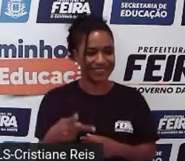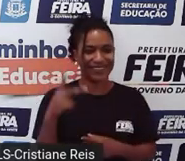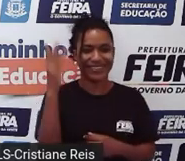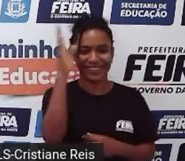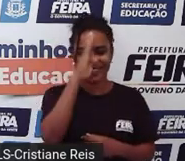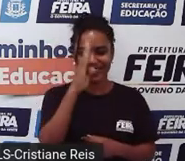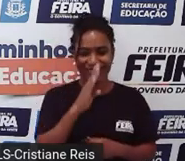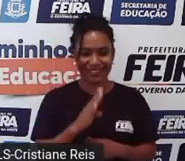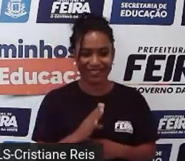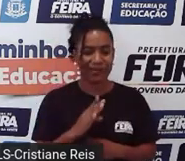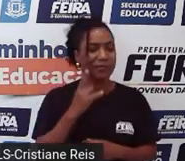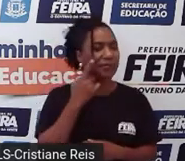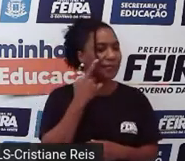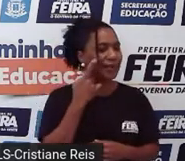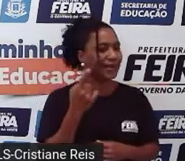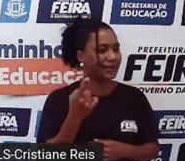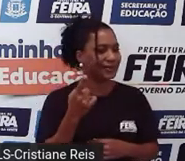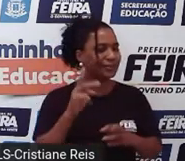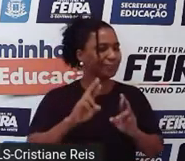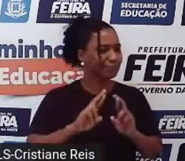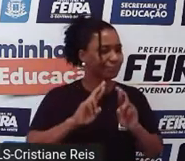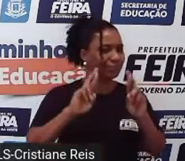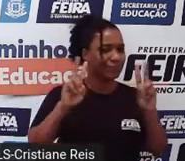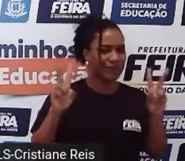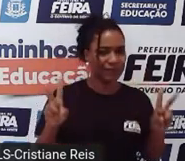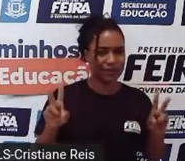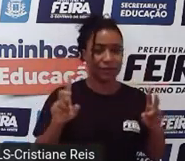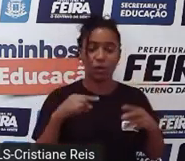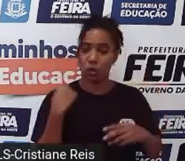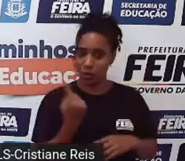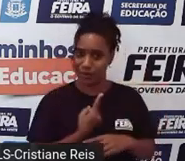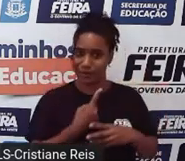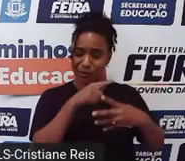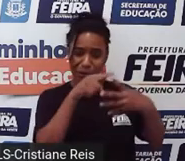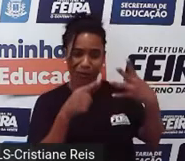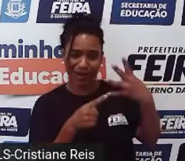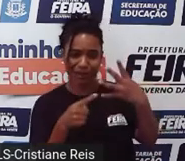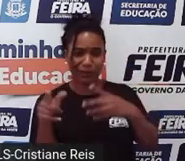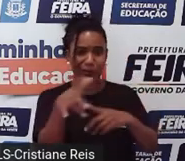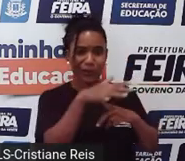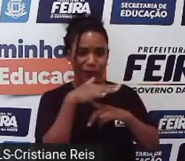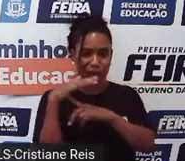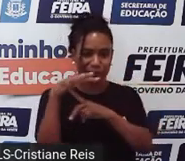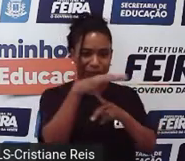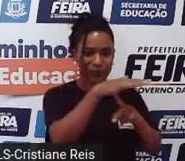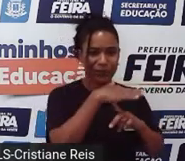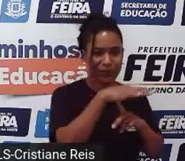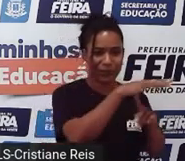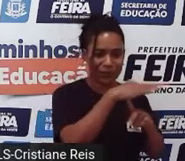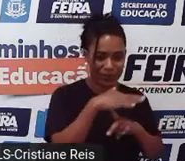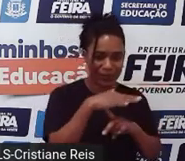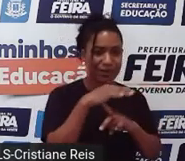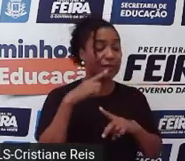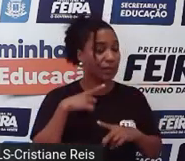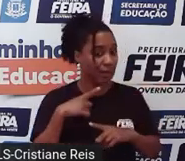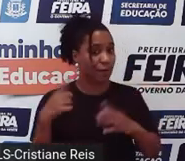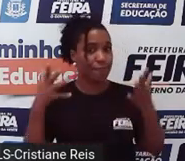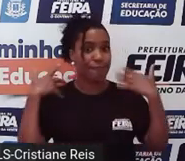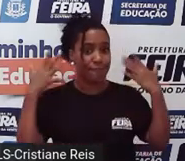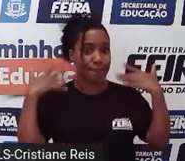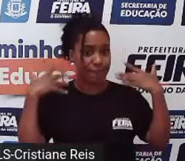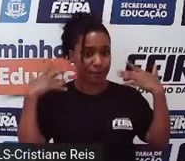nesse vídeo. Que justamente nós temos quatro estações do ano, não é isso? Verão, inverno, primavera e verão.